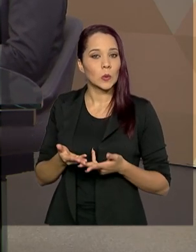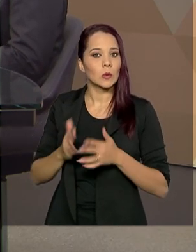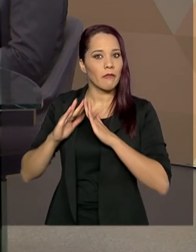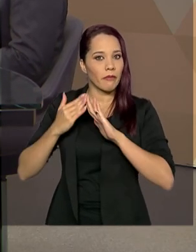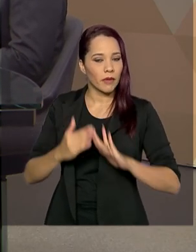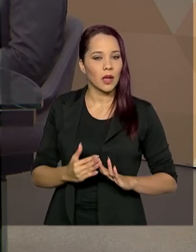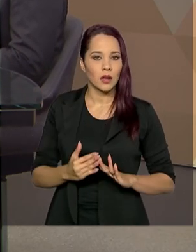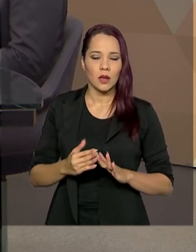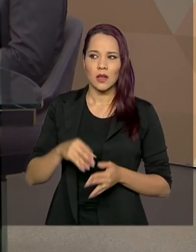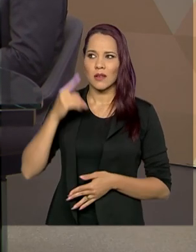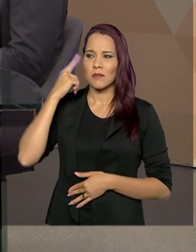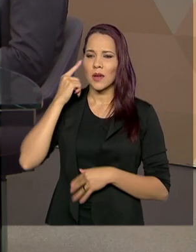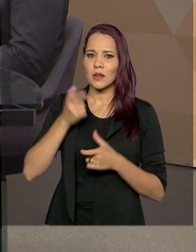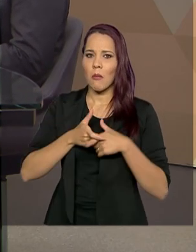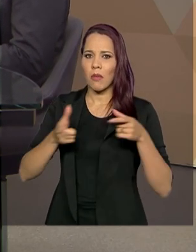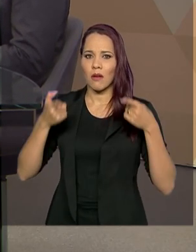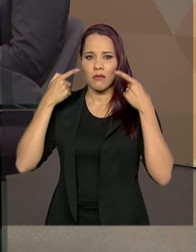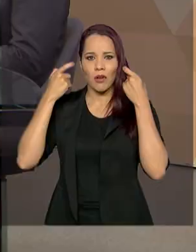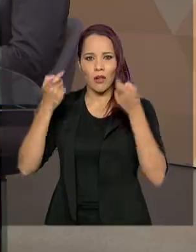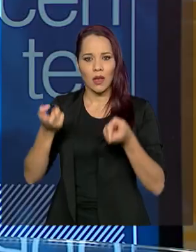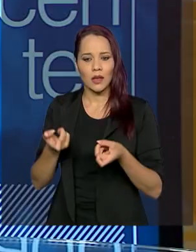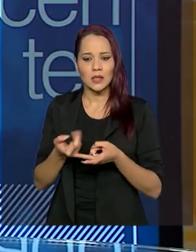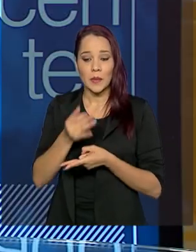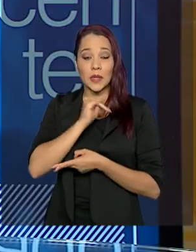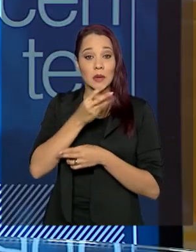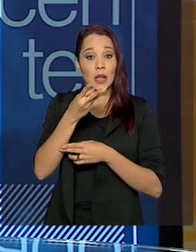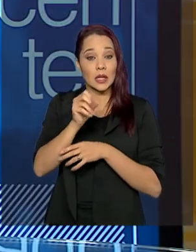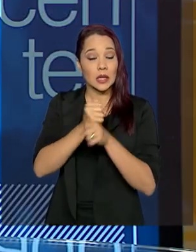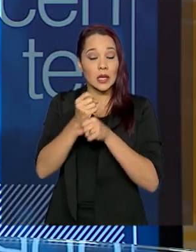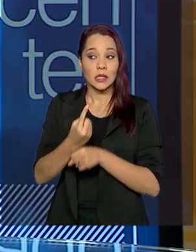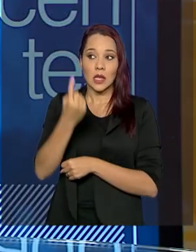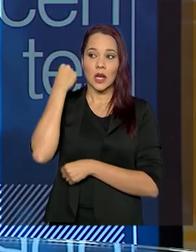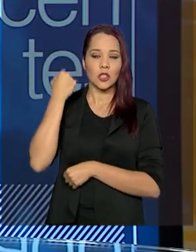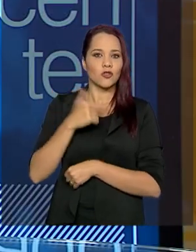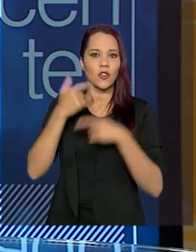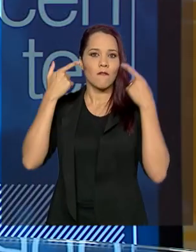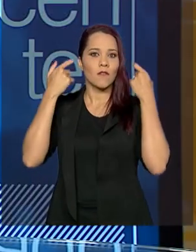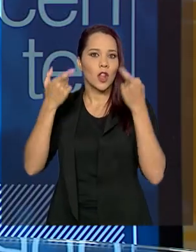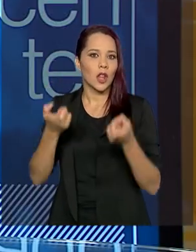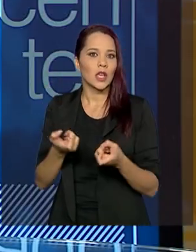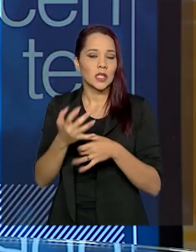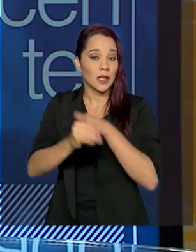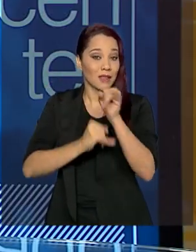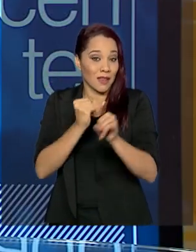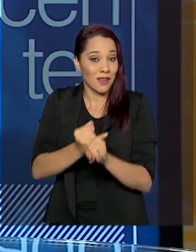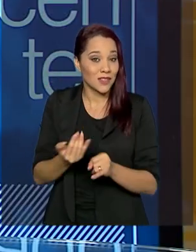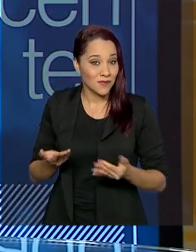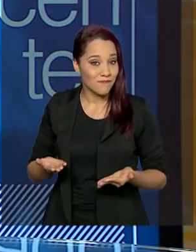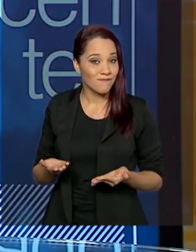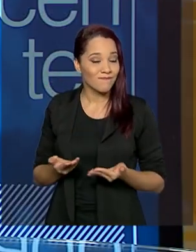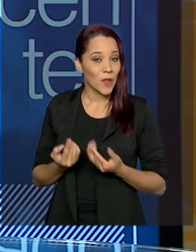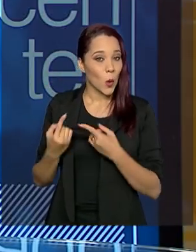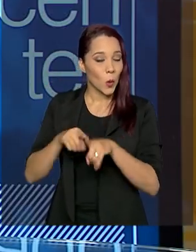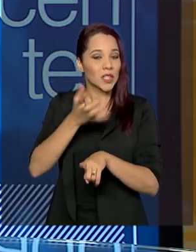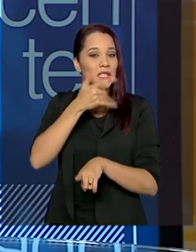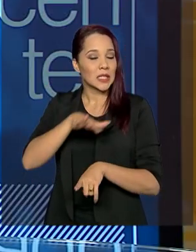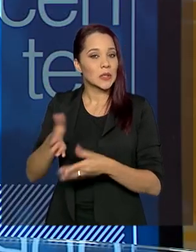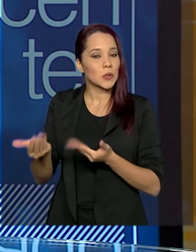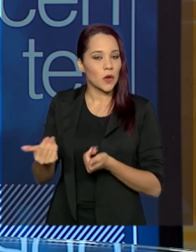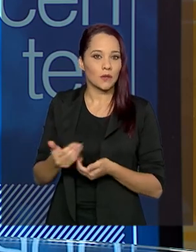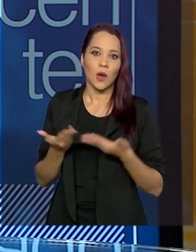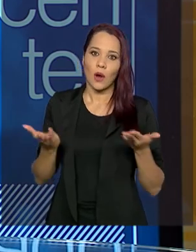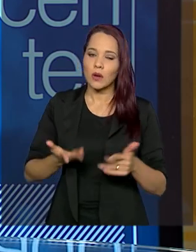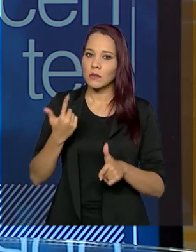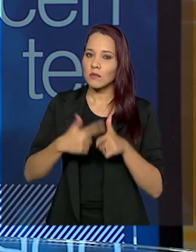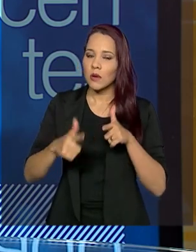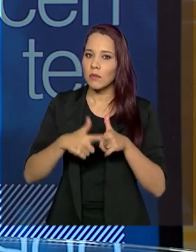aumento das diversas violências, por exemplo, há 30 anos atrás, a gente não tinha violência na internet contra a criança e adolescente, né? Hoje é